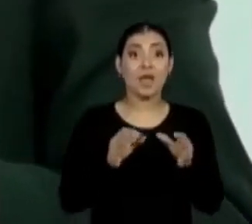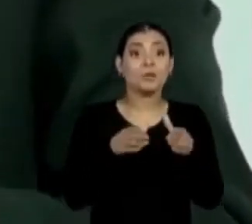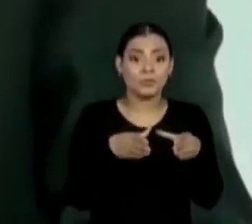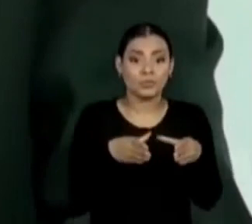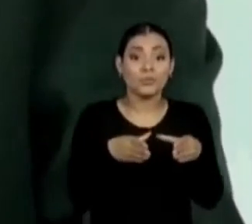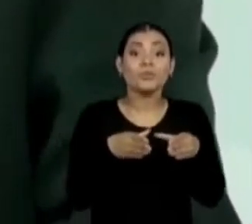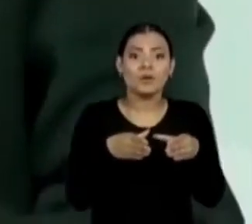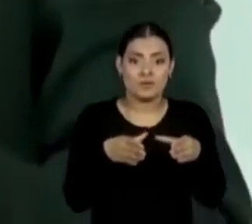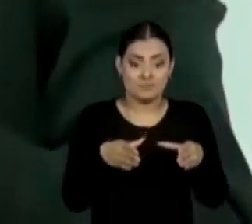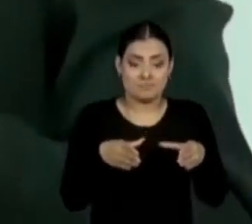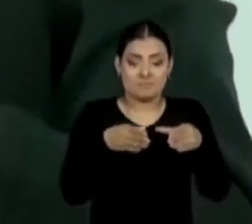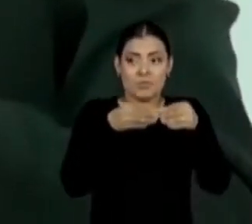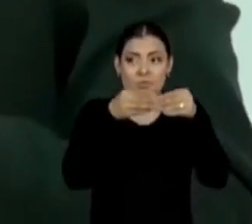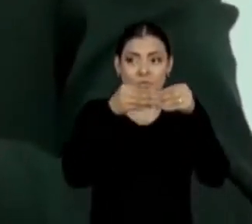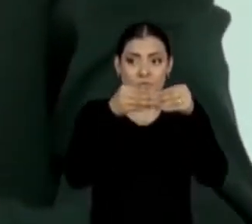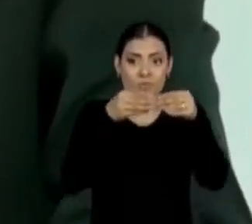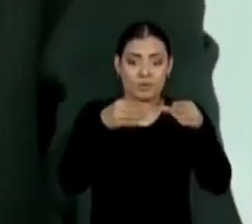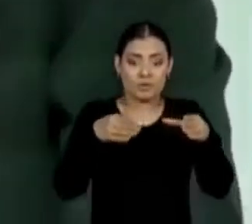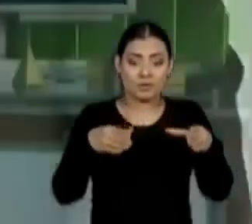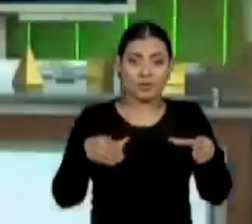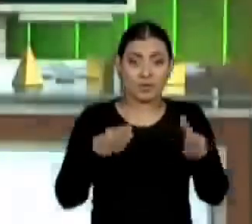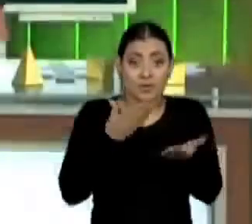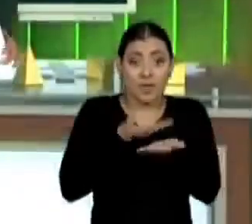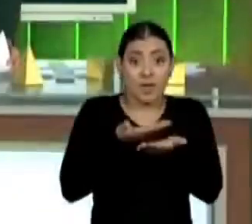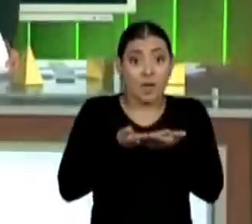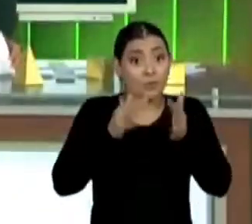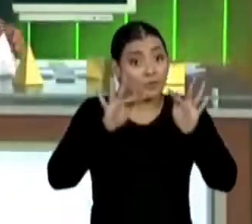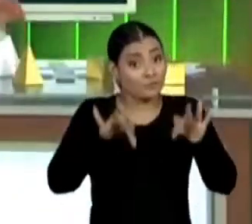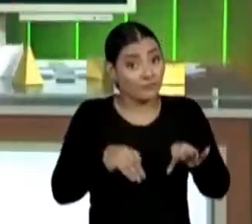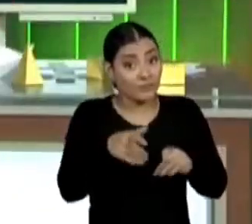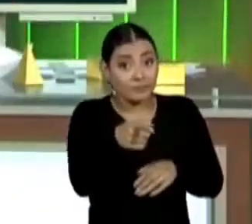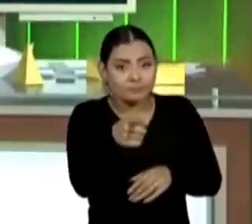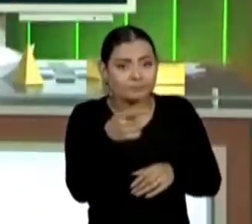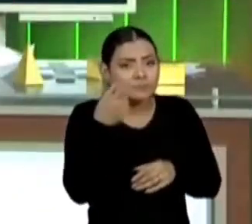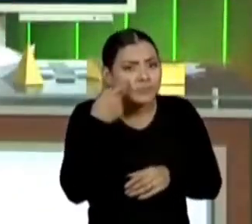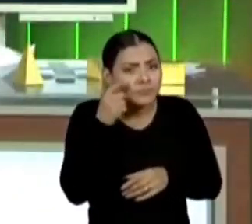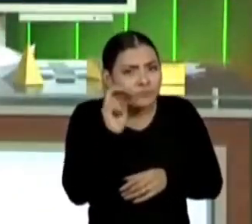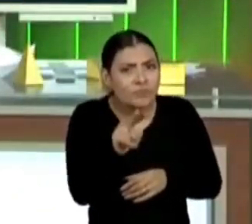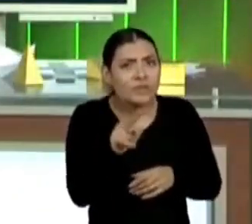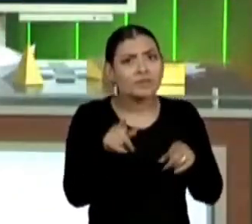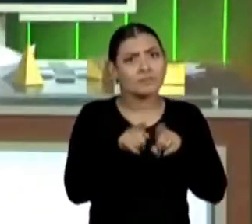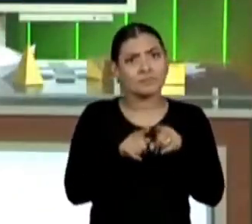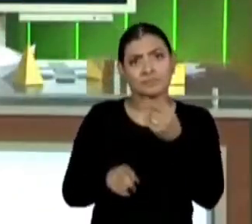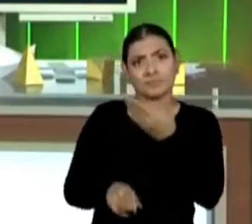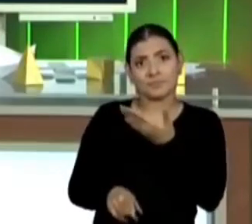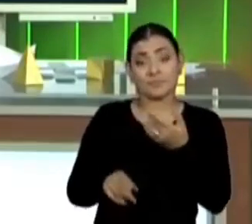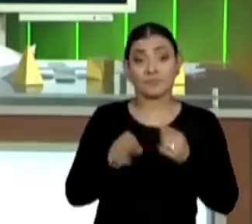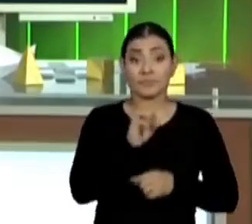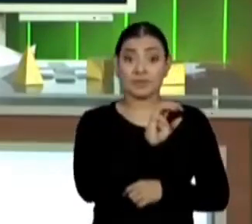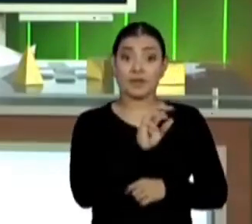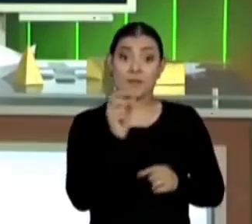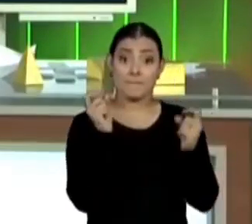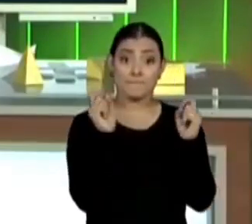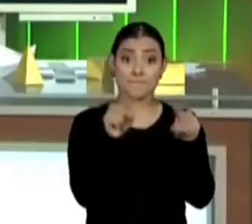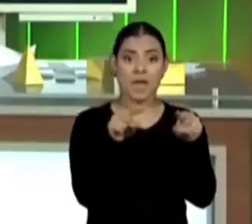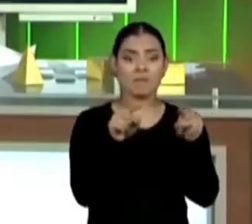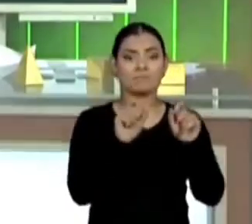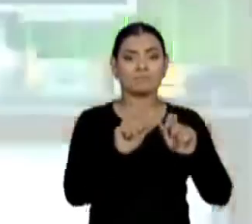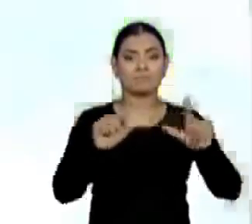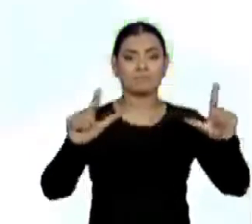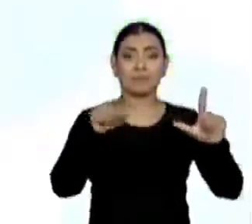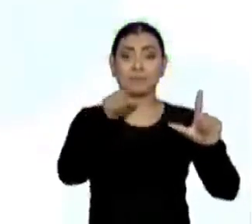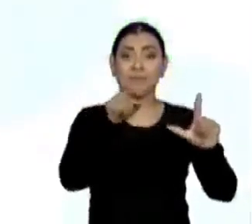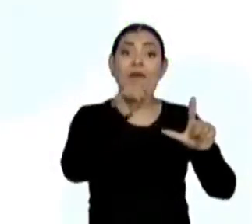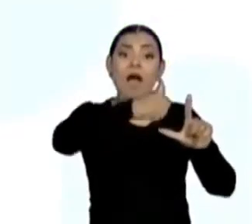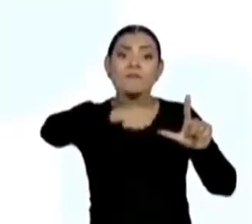pentagonal. Nossa aula se encerra. Eu quero deixar aqui na tela um link para avaliação. Foi